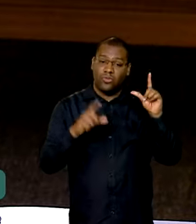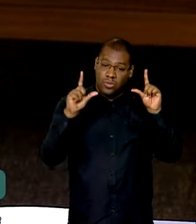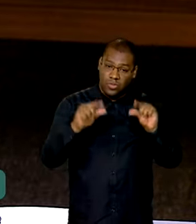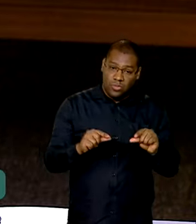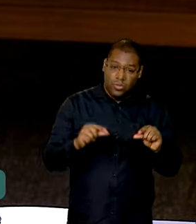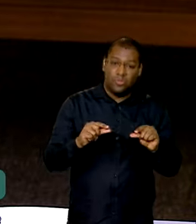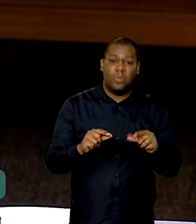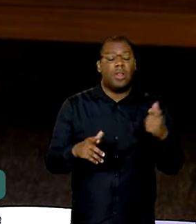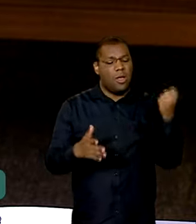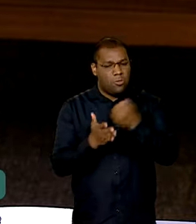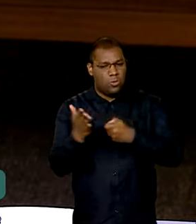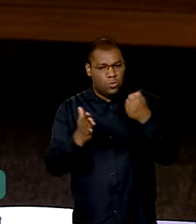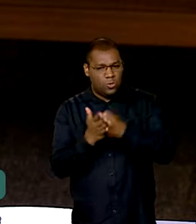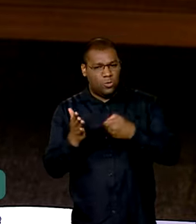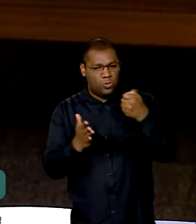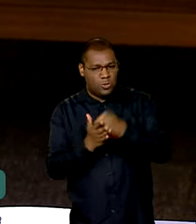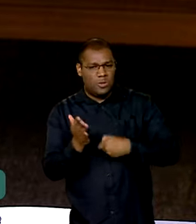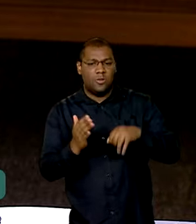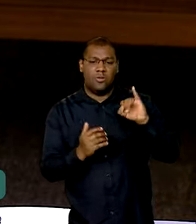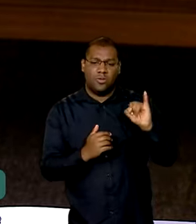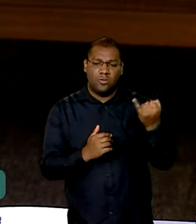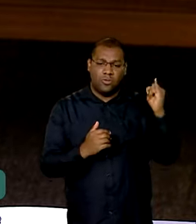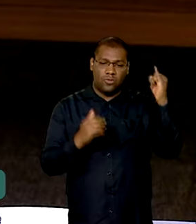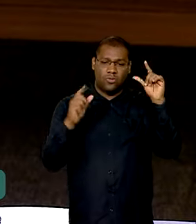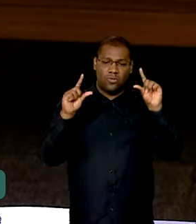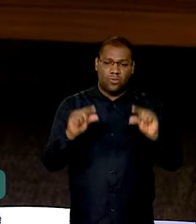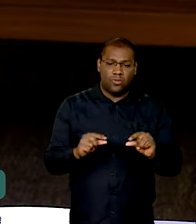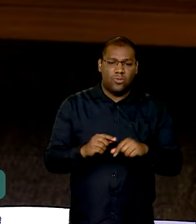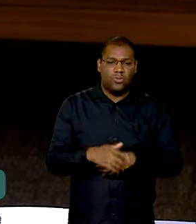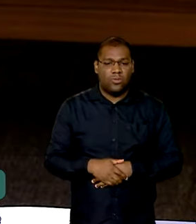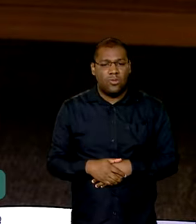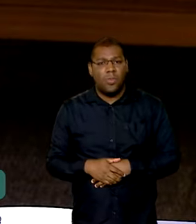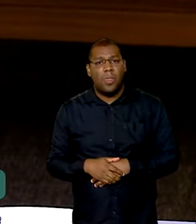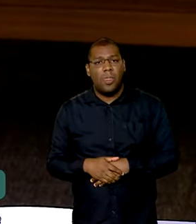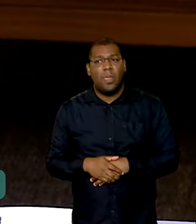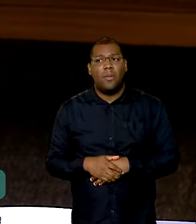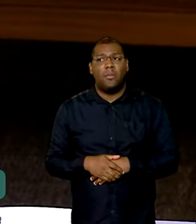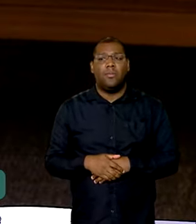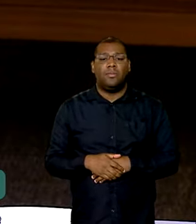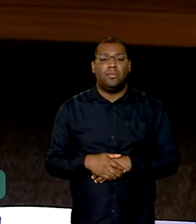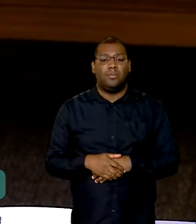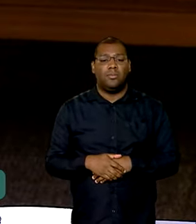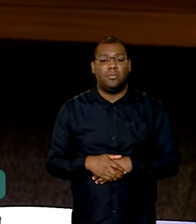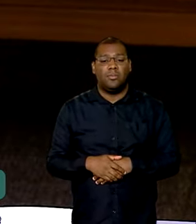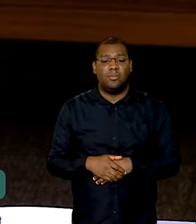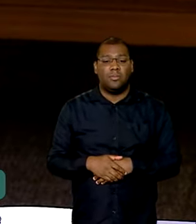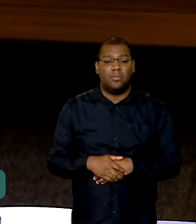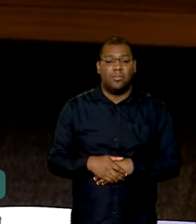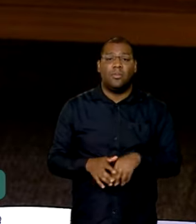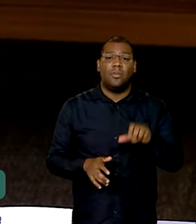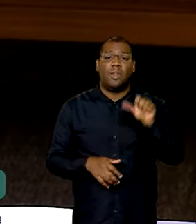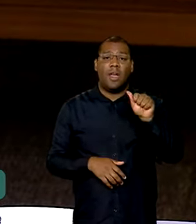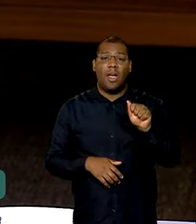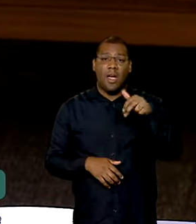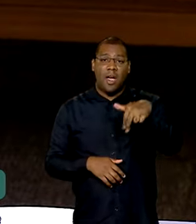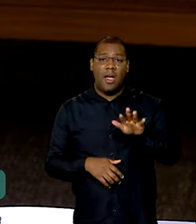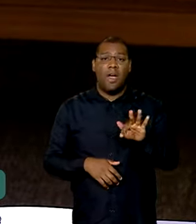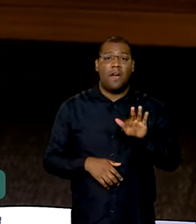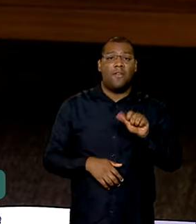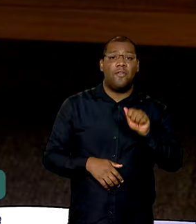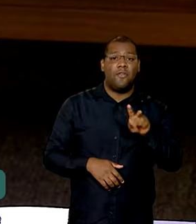estão acontecendo. Fazia dezenas de anos, Denise, que a gente não ouviu o anúncio que foi feito na Anfávia pela indústria automobilística.